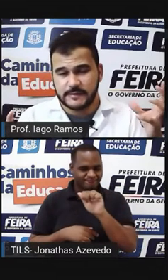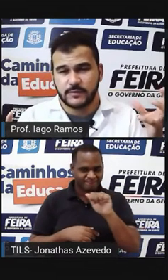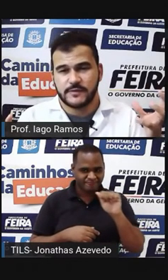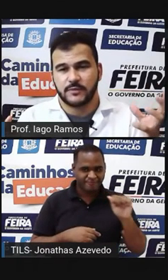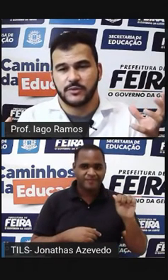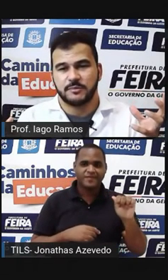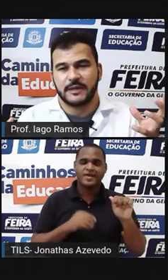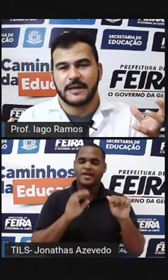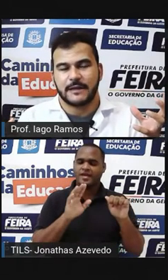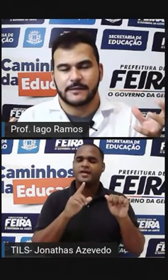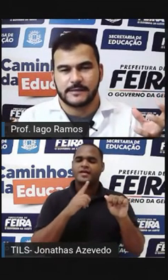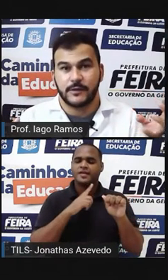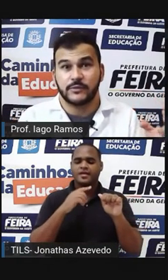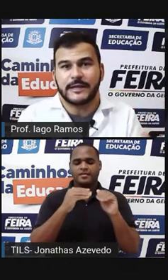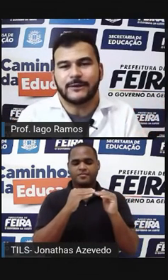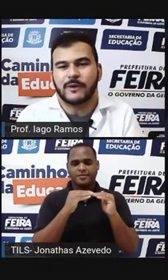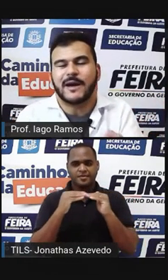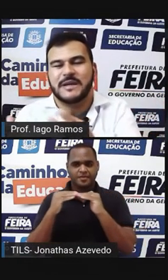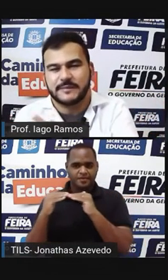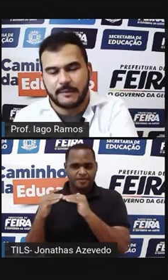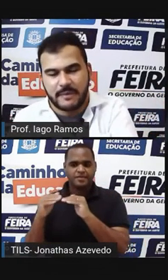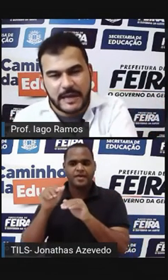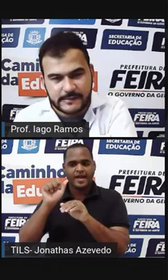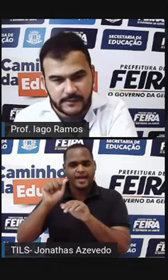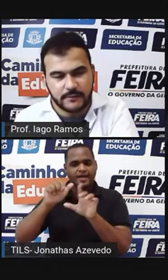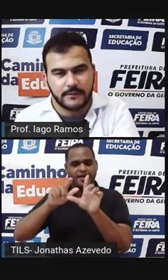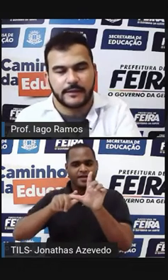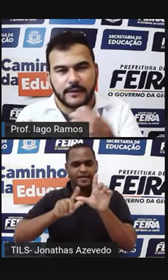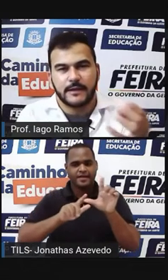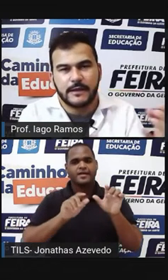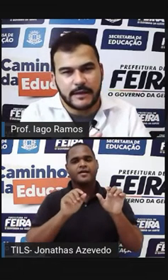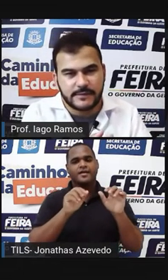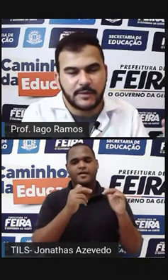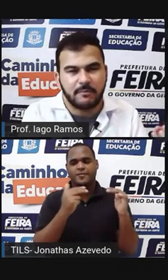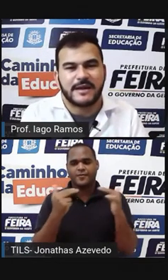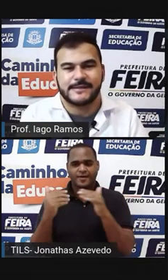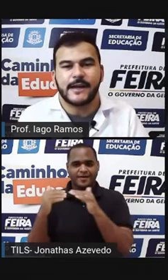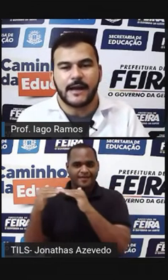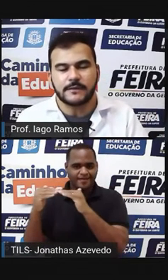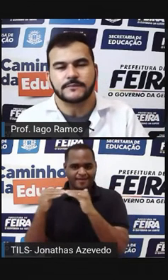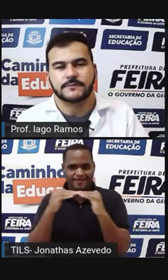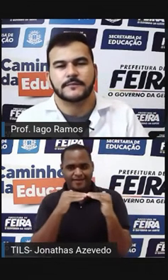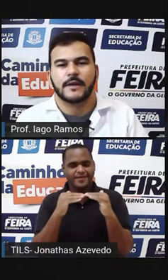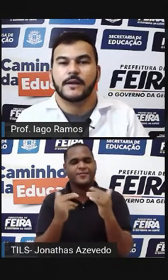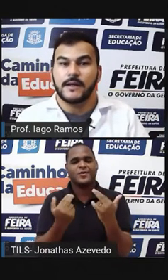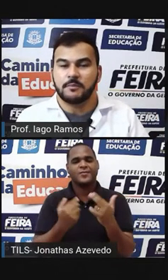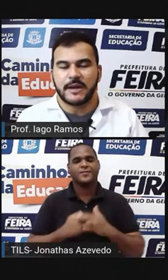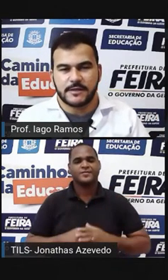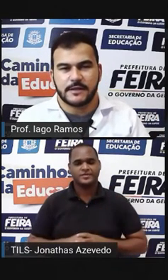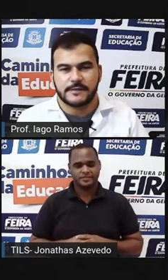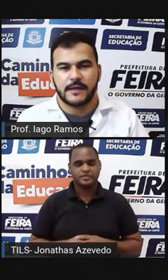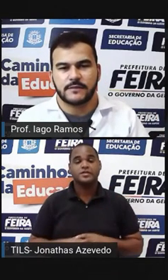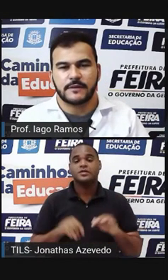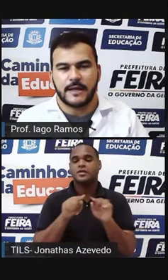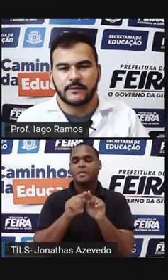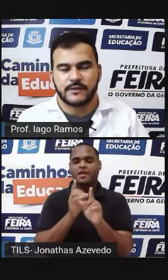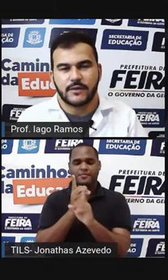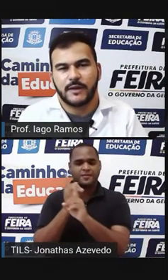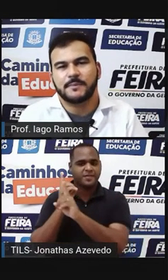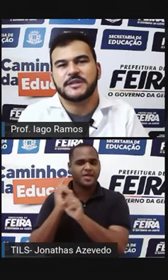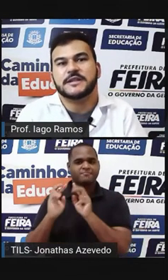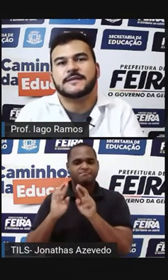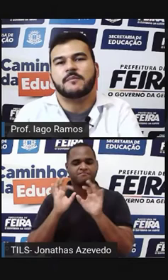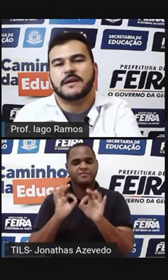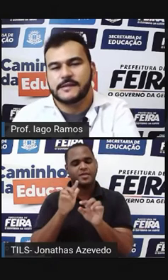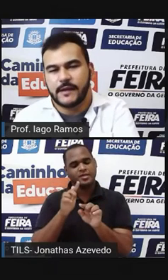potências Que estão sendo multiplicadas Eu tenho a mesma base Que naquele caso É uma base A E pra achar esse resultado É